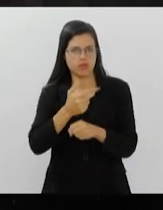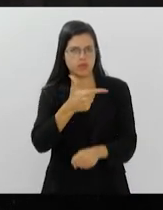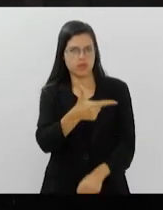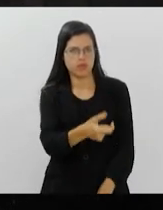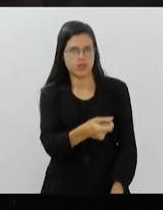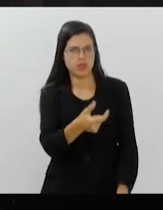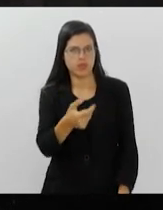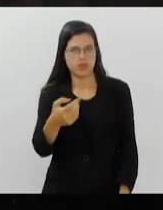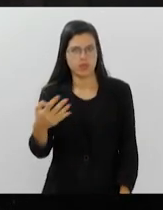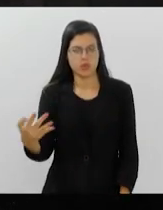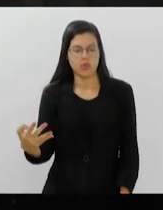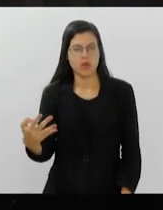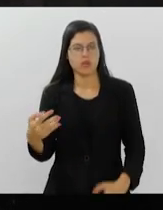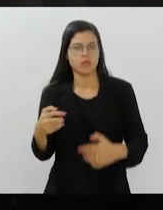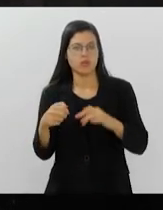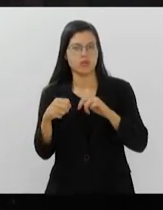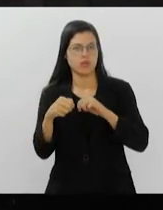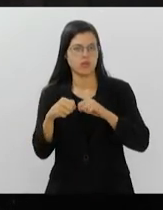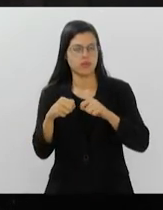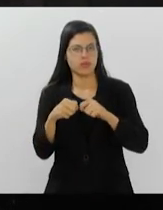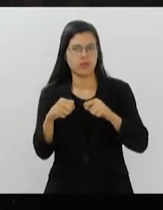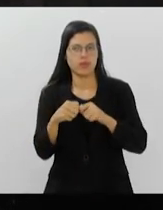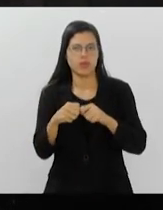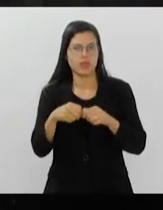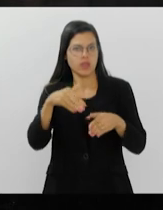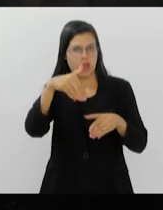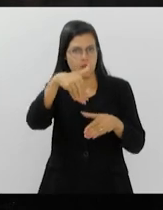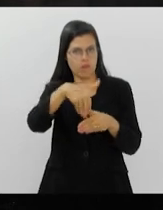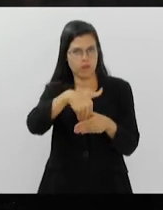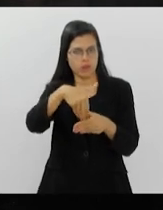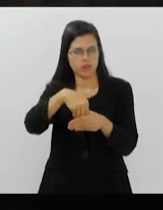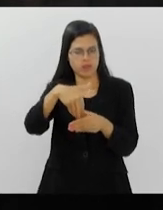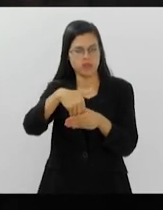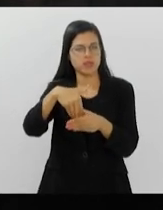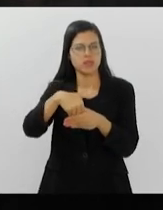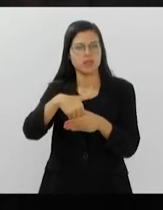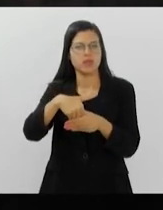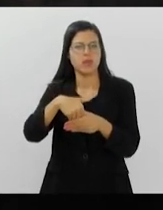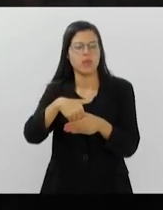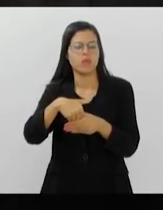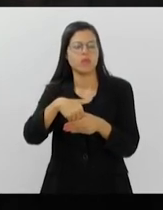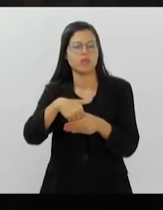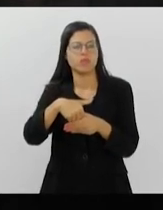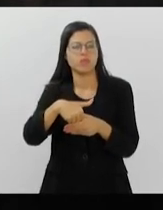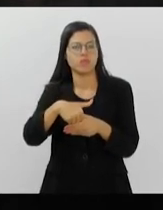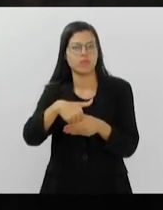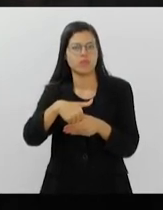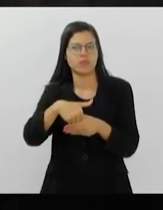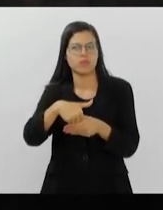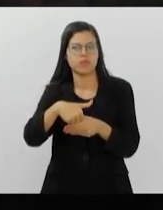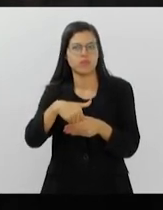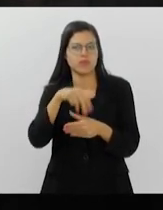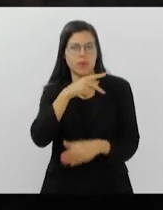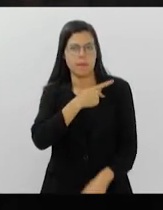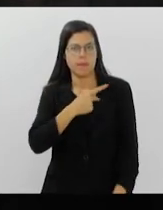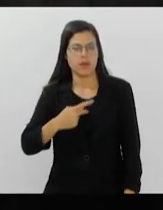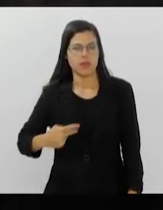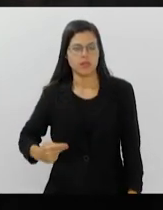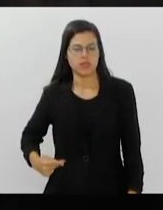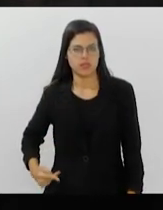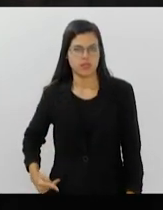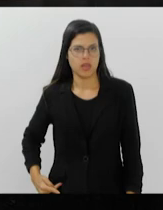foi realizada as eleições para a presidência da